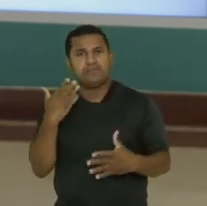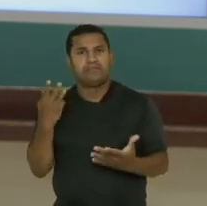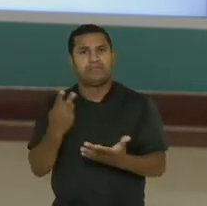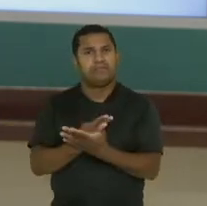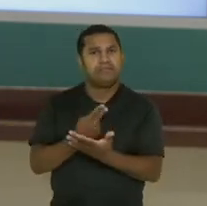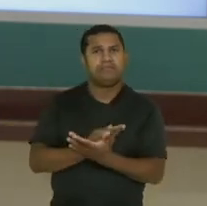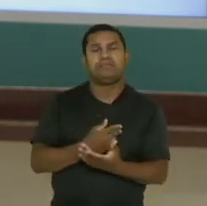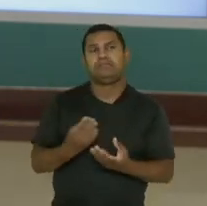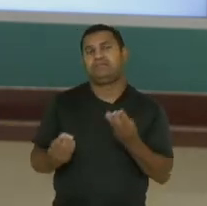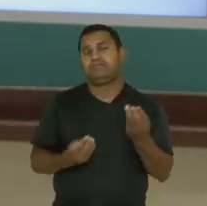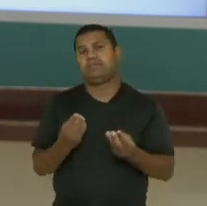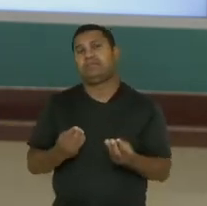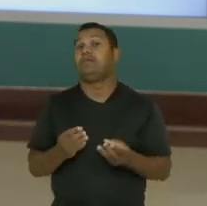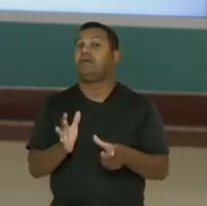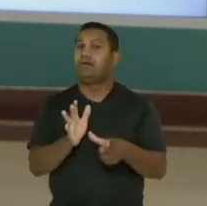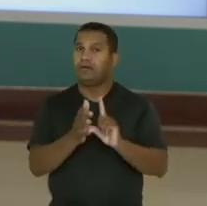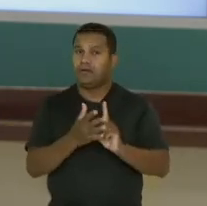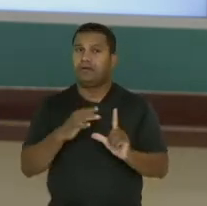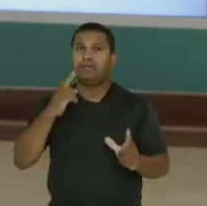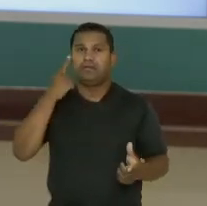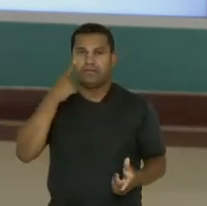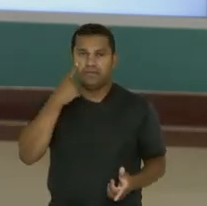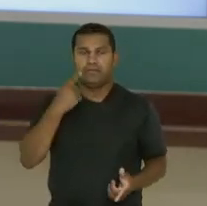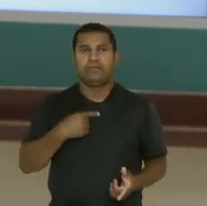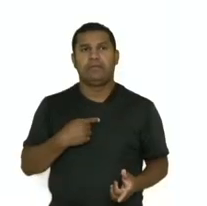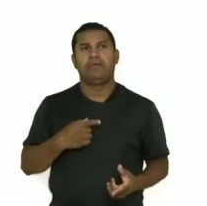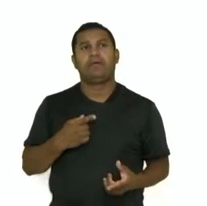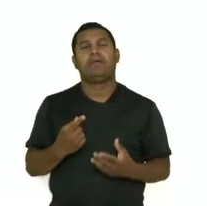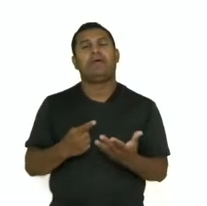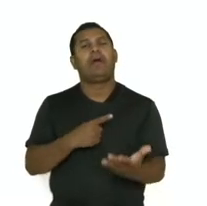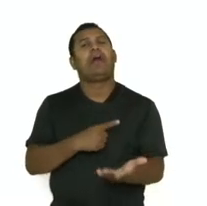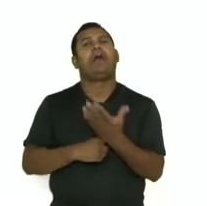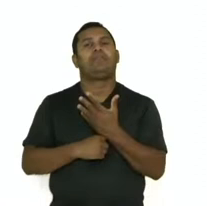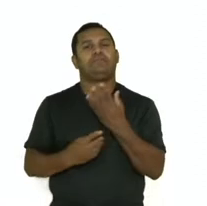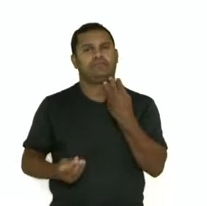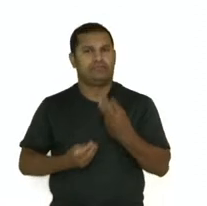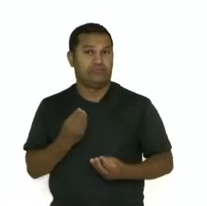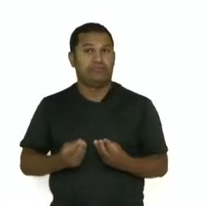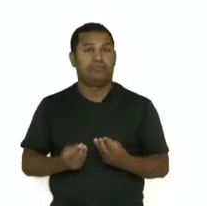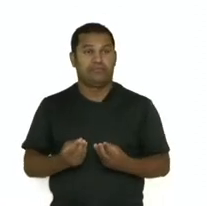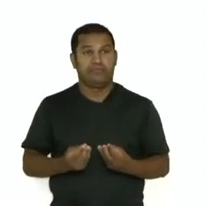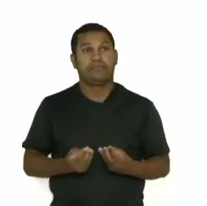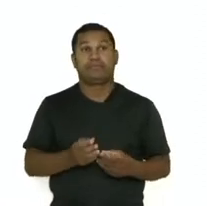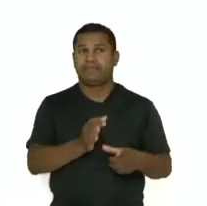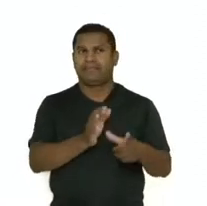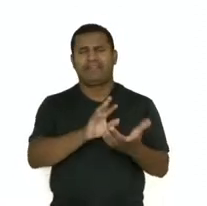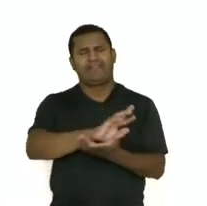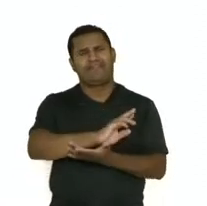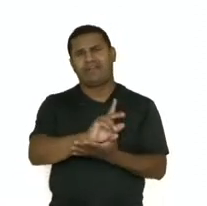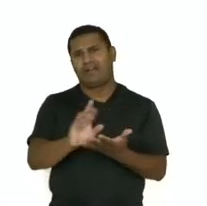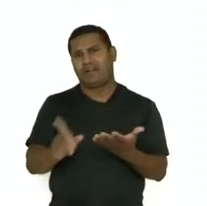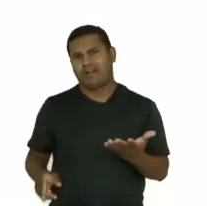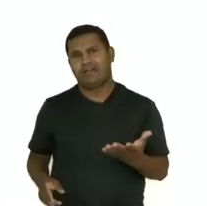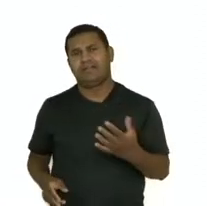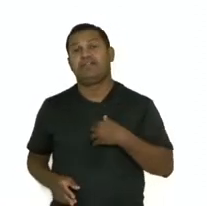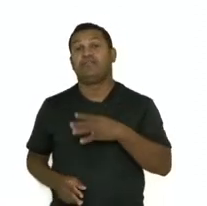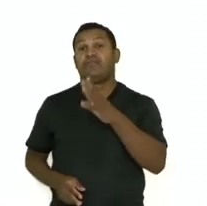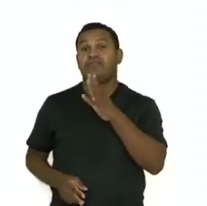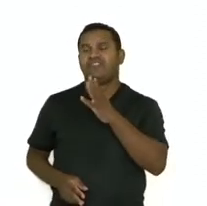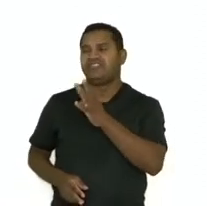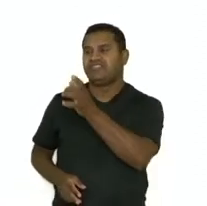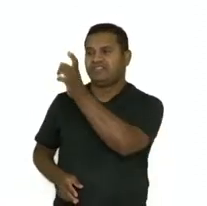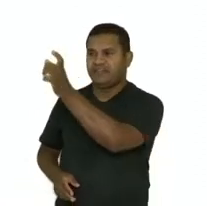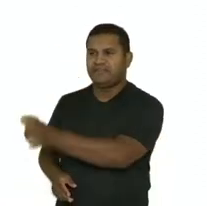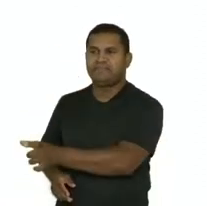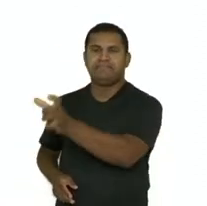as vantagens, gente, inúmeras vantagens de uma pesquisa antes de você abrir o seu negócio. Certo? vai conhecer seu cliente, vai